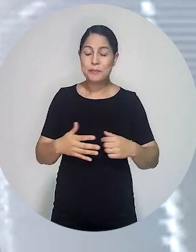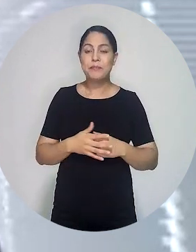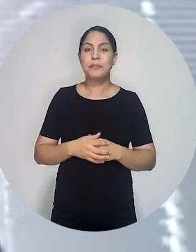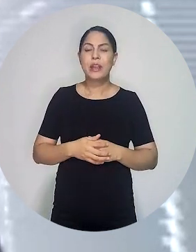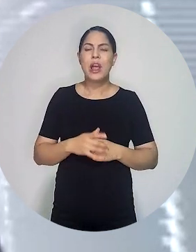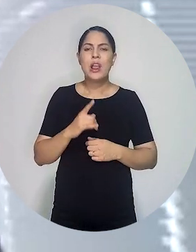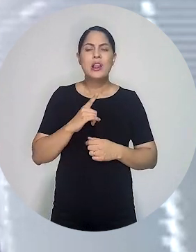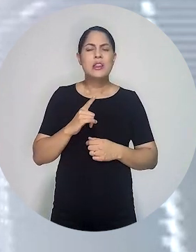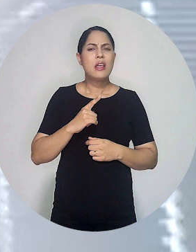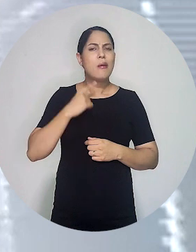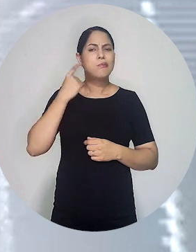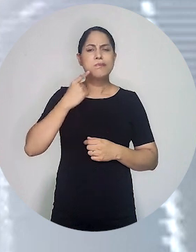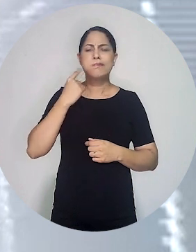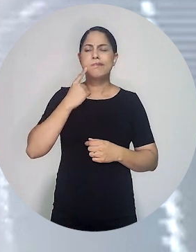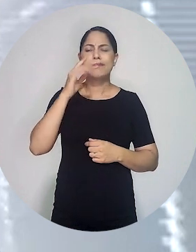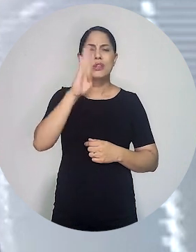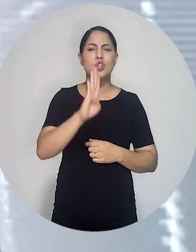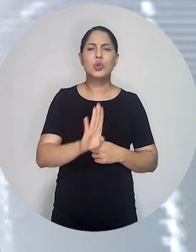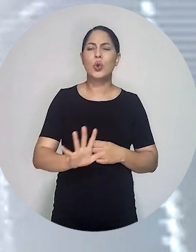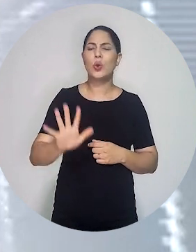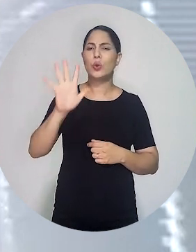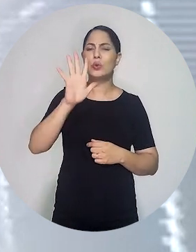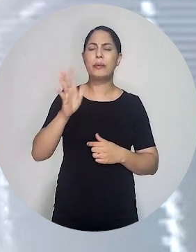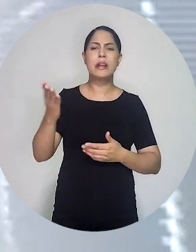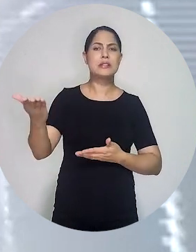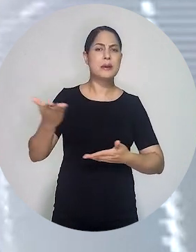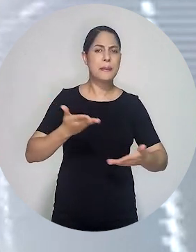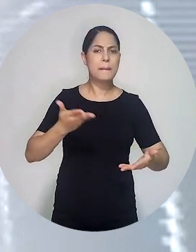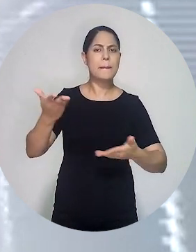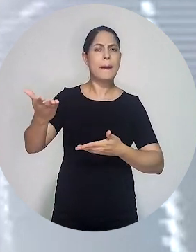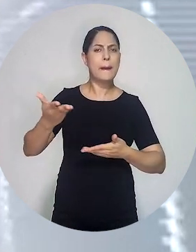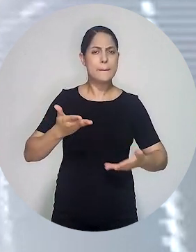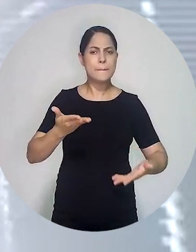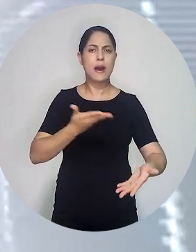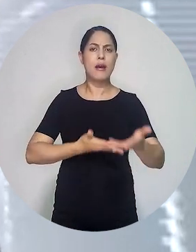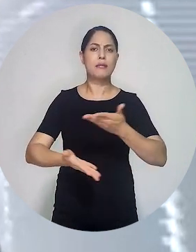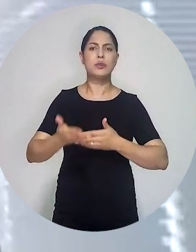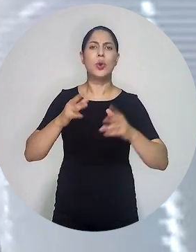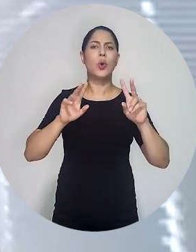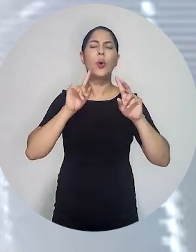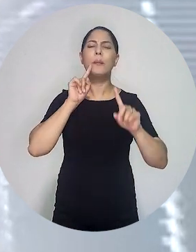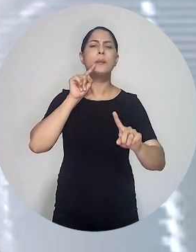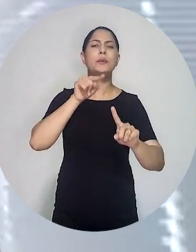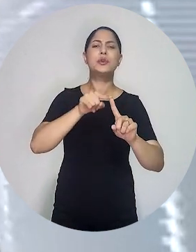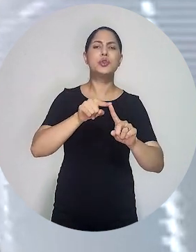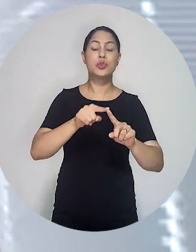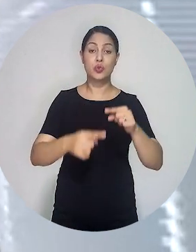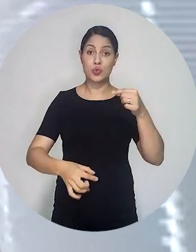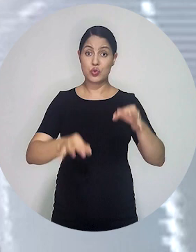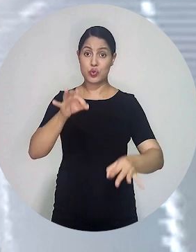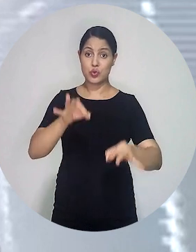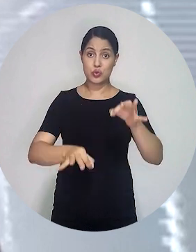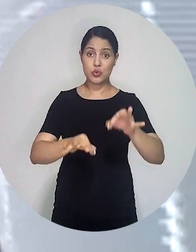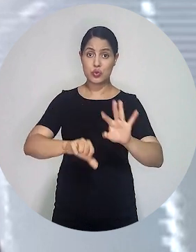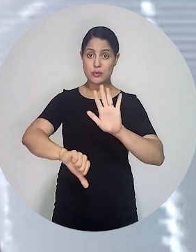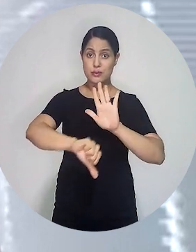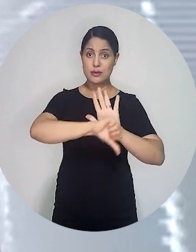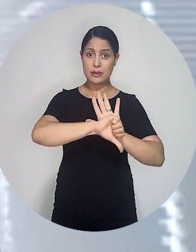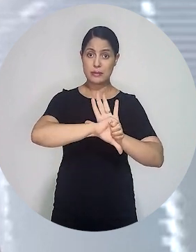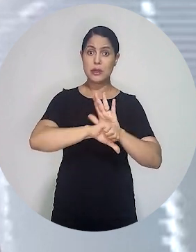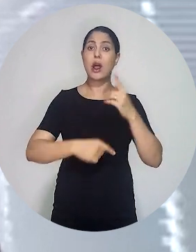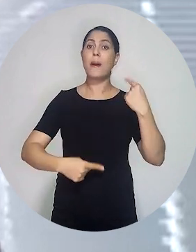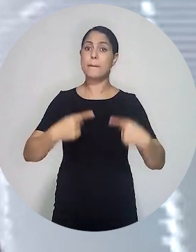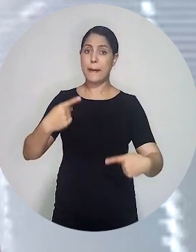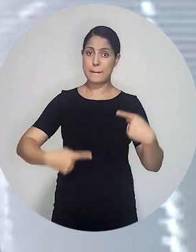terra, Florianópolis, em que podemos receber advogadas e advogados de todo o país para debater o aperfeiçoamento da